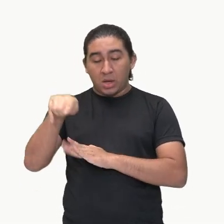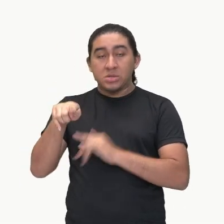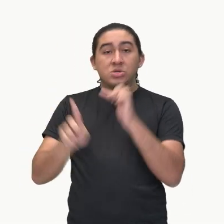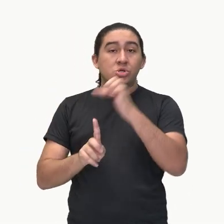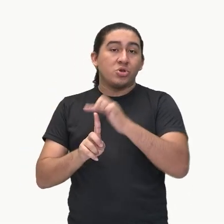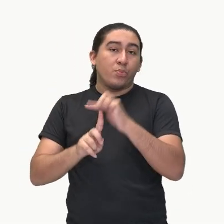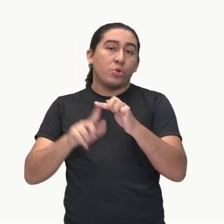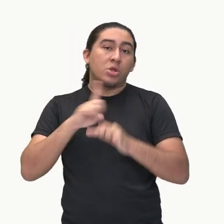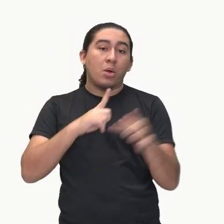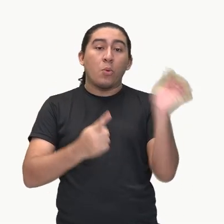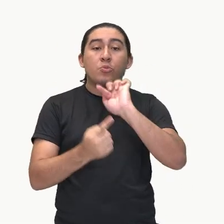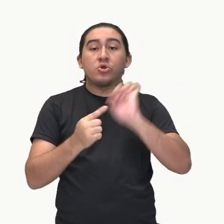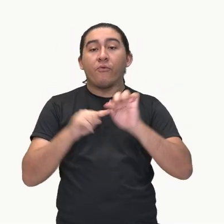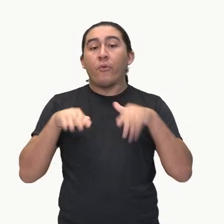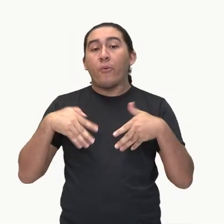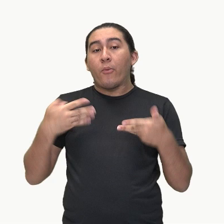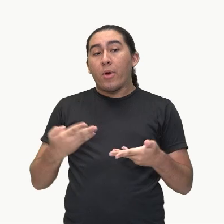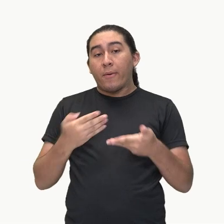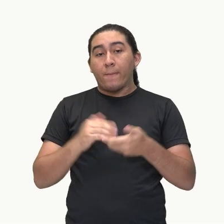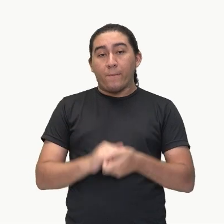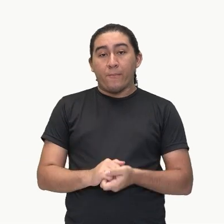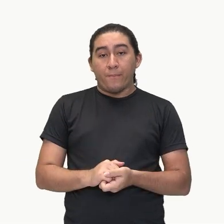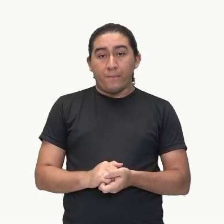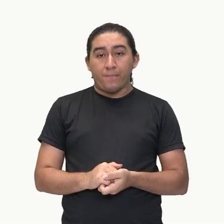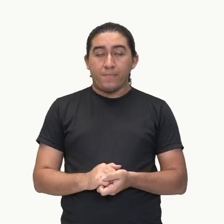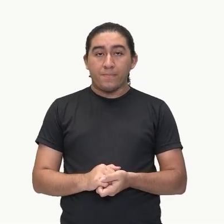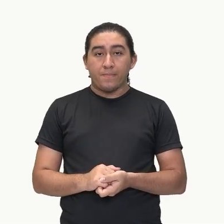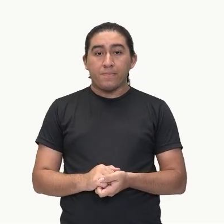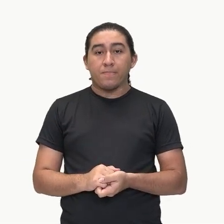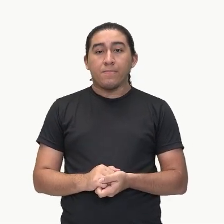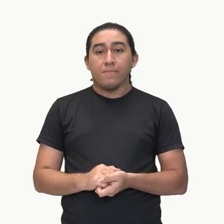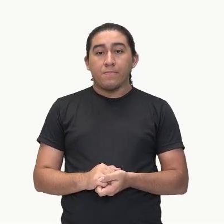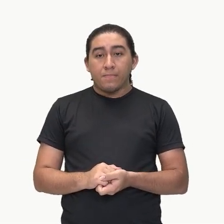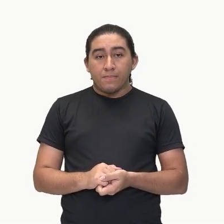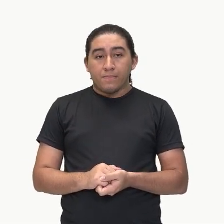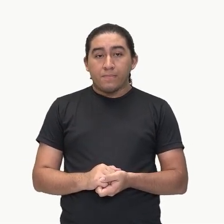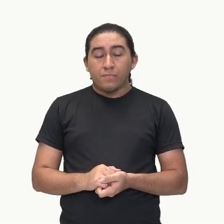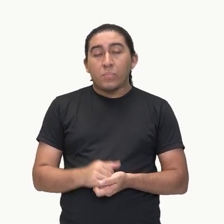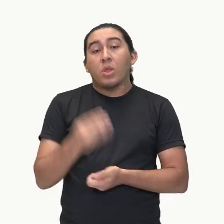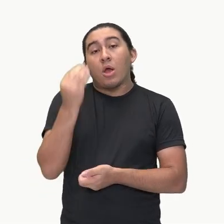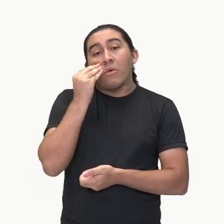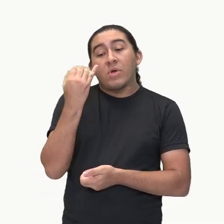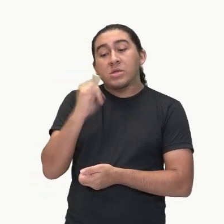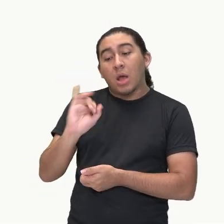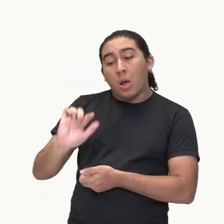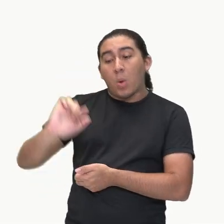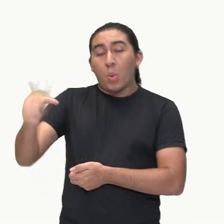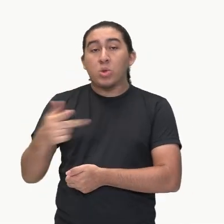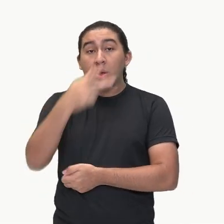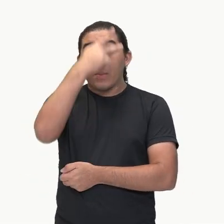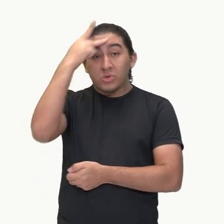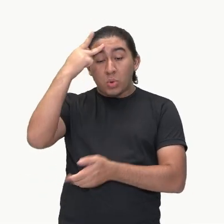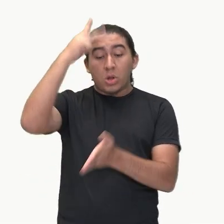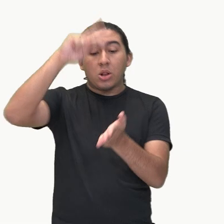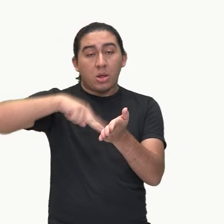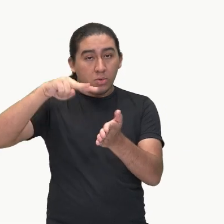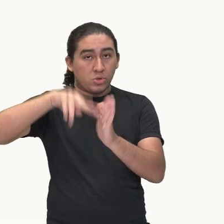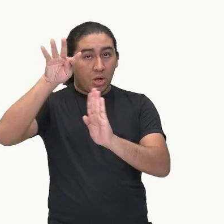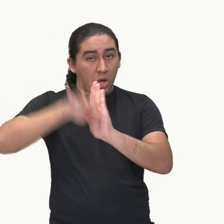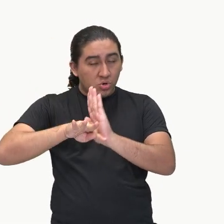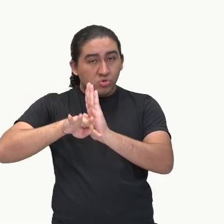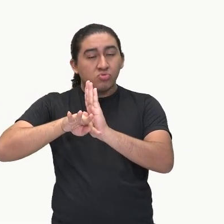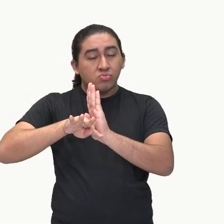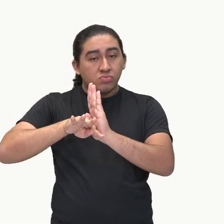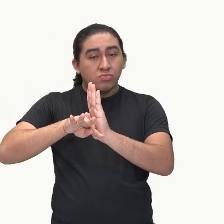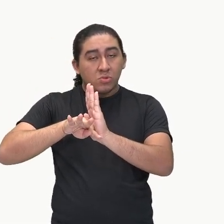objetivo, olha só. O objetivo desse texto é, em última análise, convencer o leitor de que o